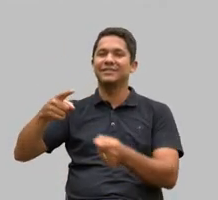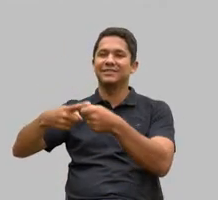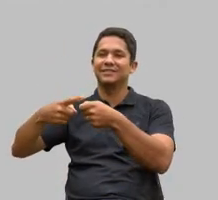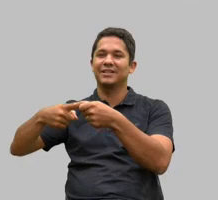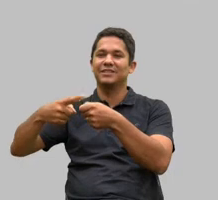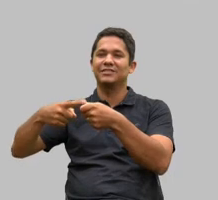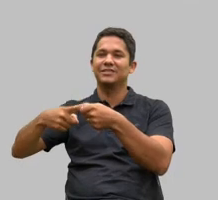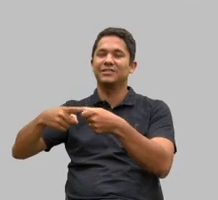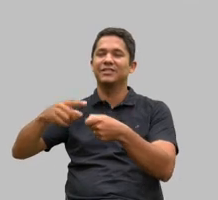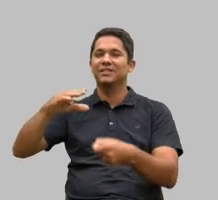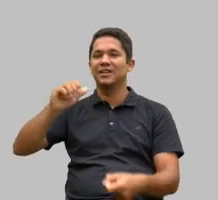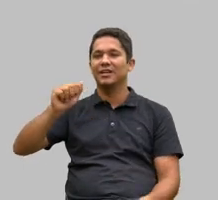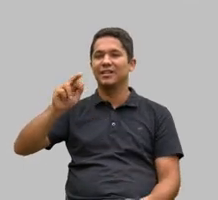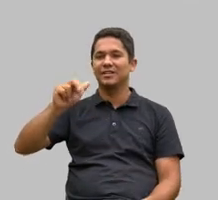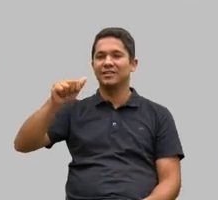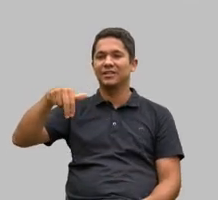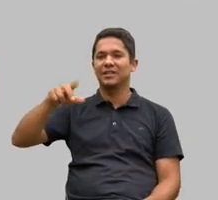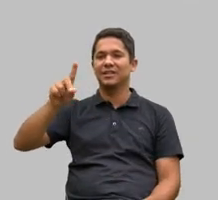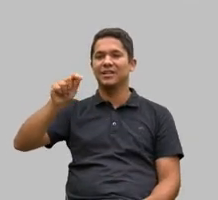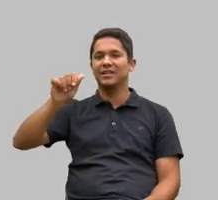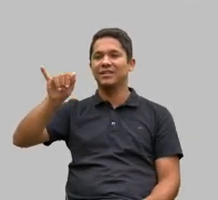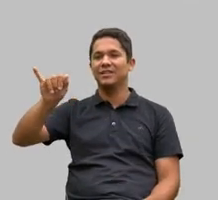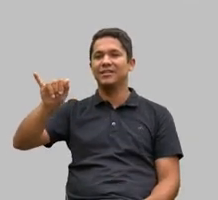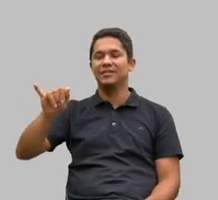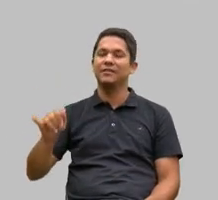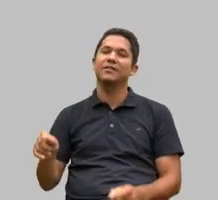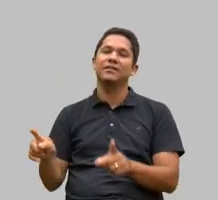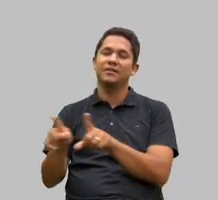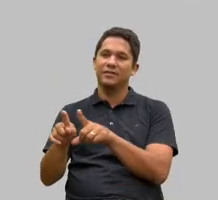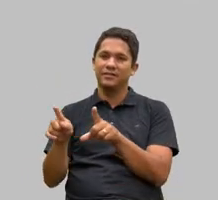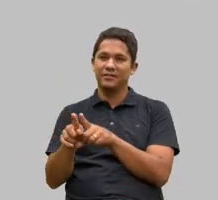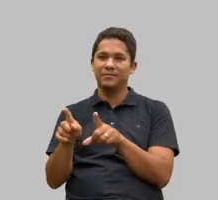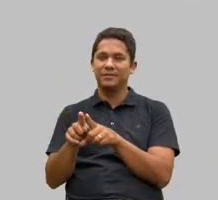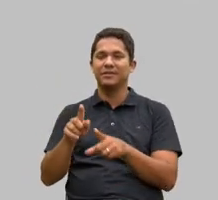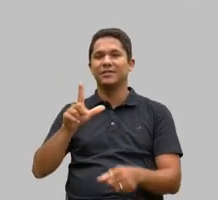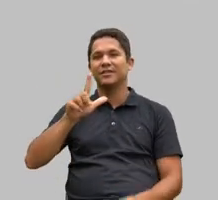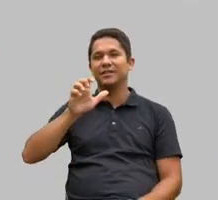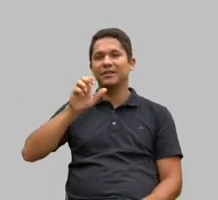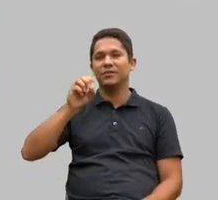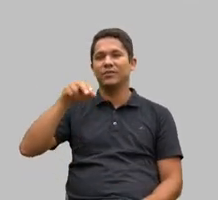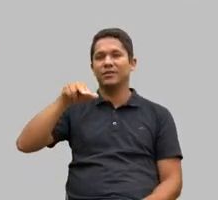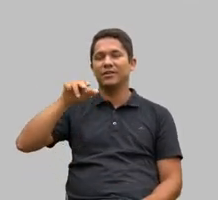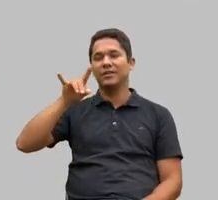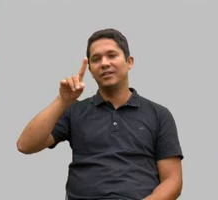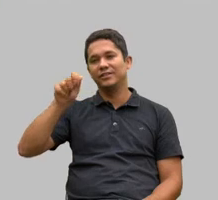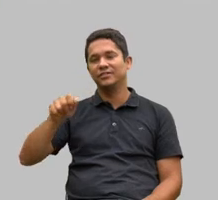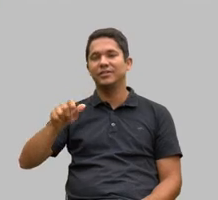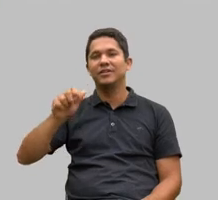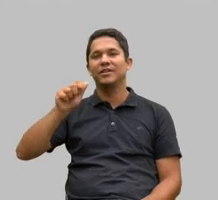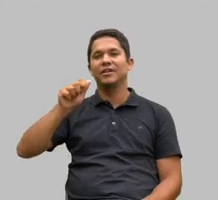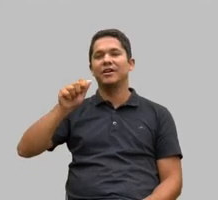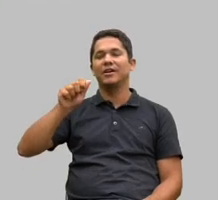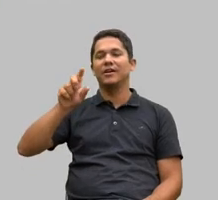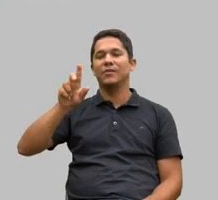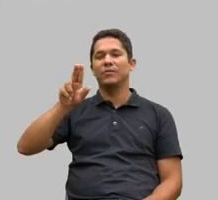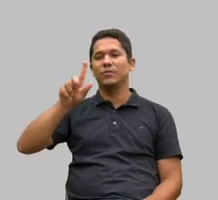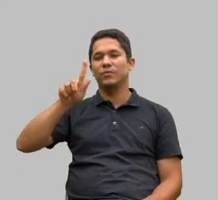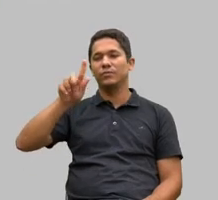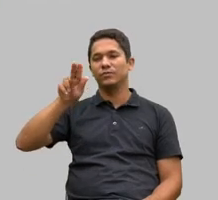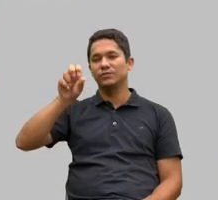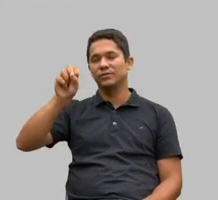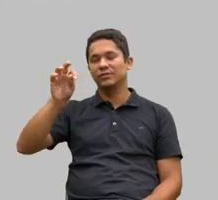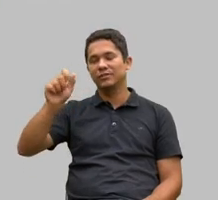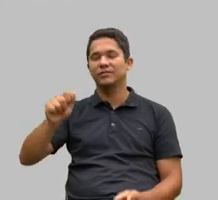Leonidia Augusta Carvalho Isabela Paulina Amaral Vila